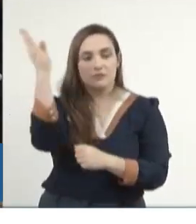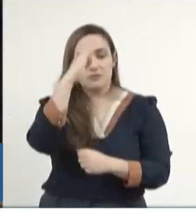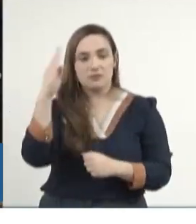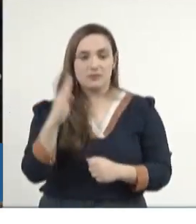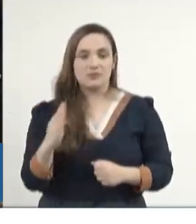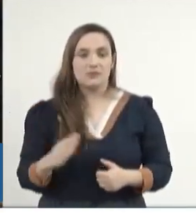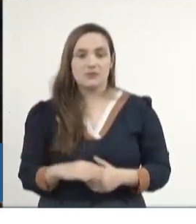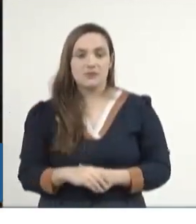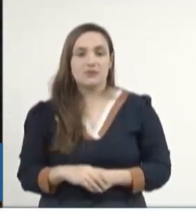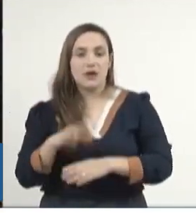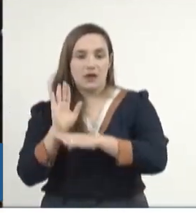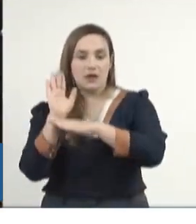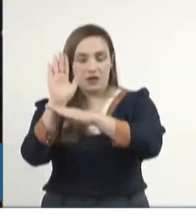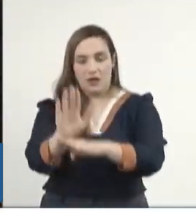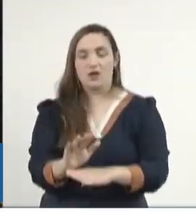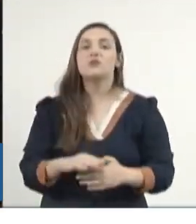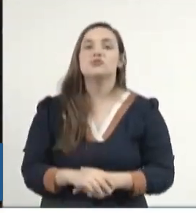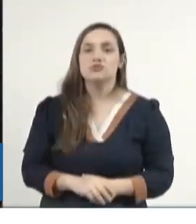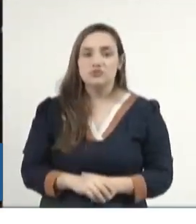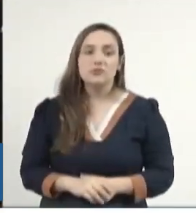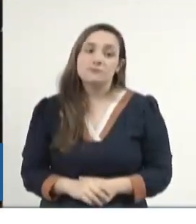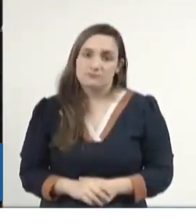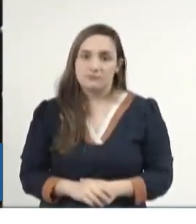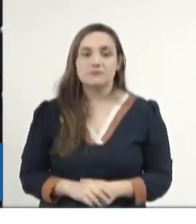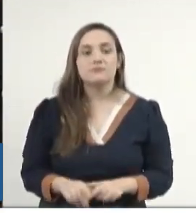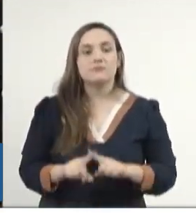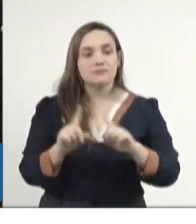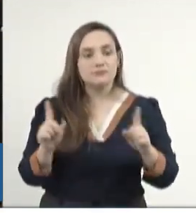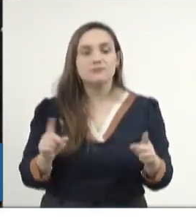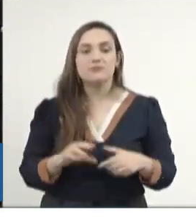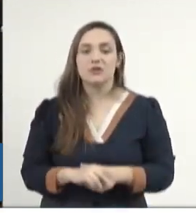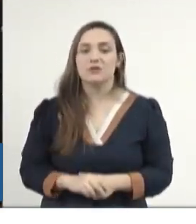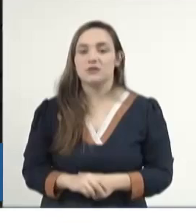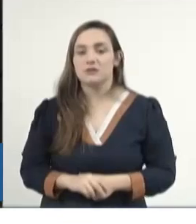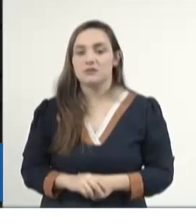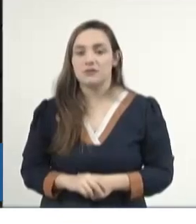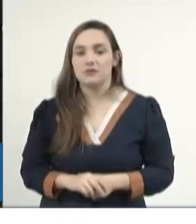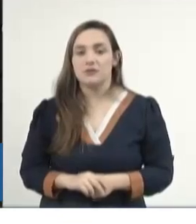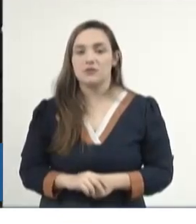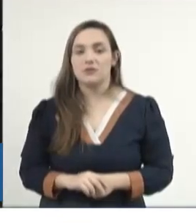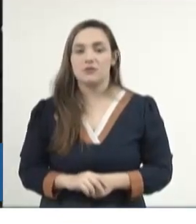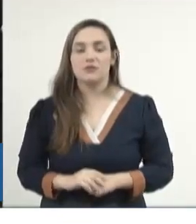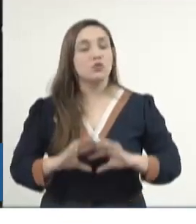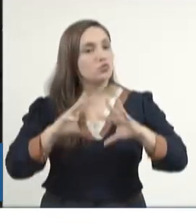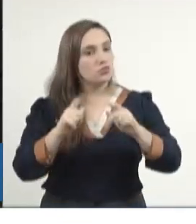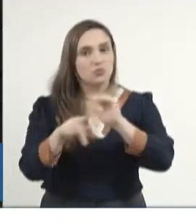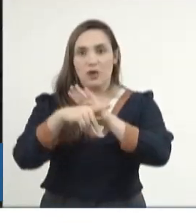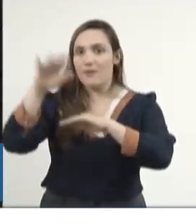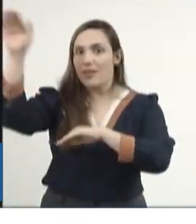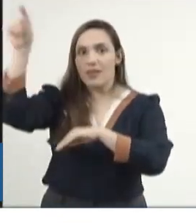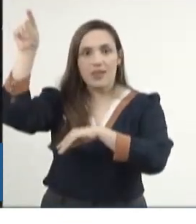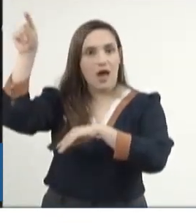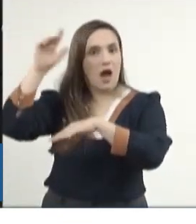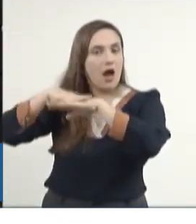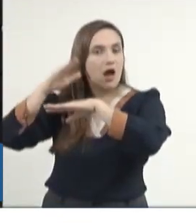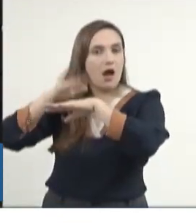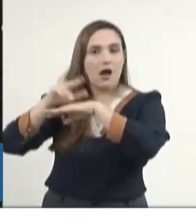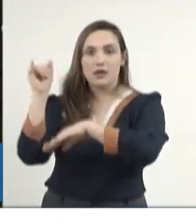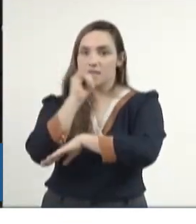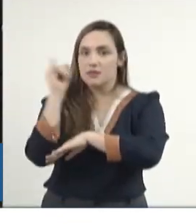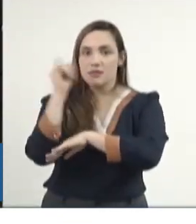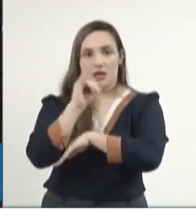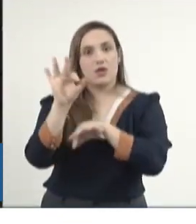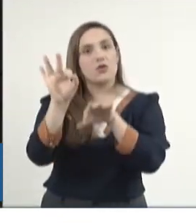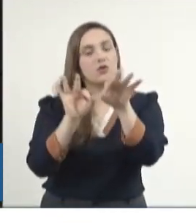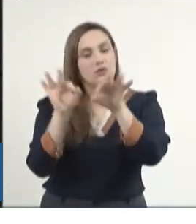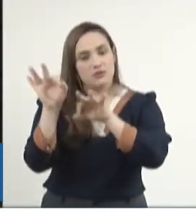assistência. Mas tudo está sendo organizado por lá, pela Itália,